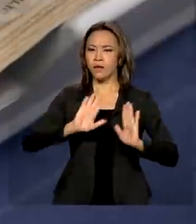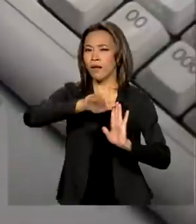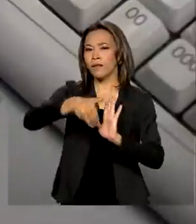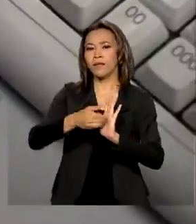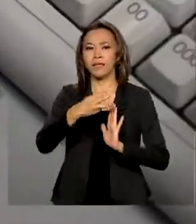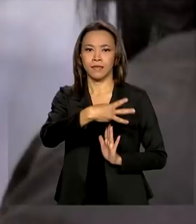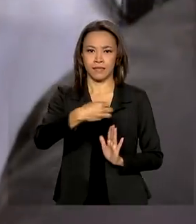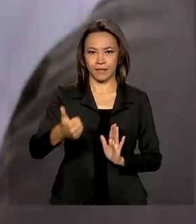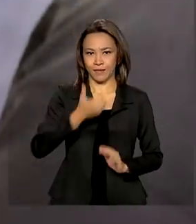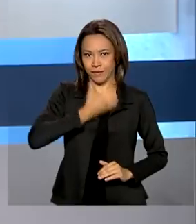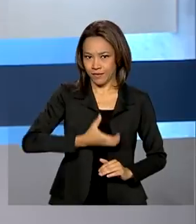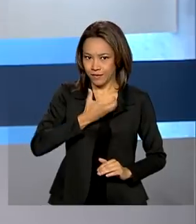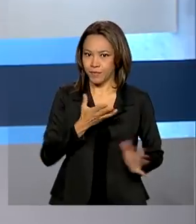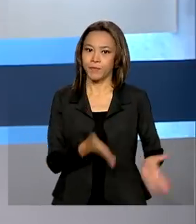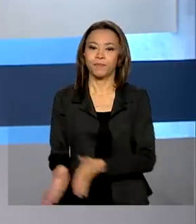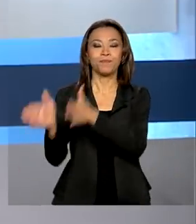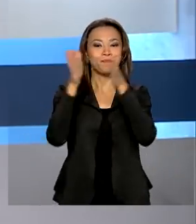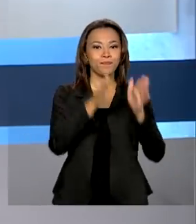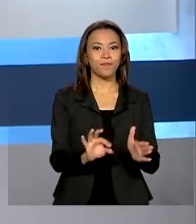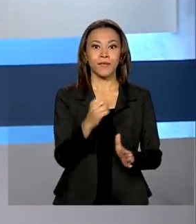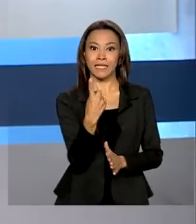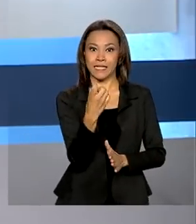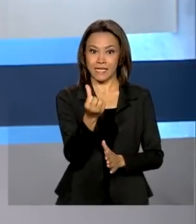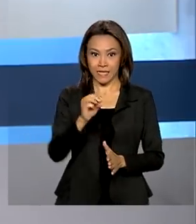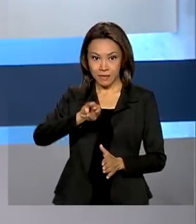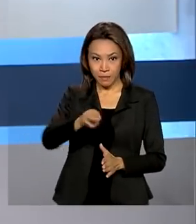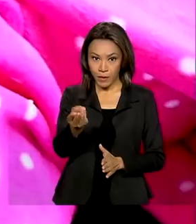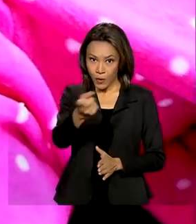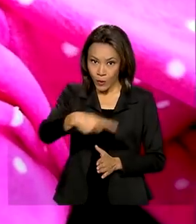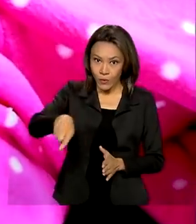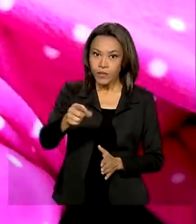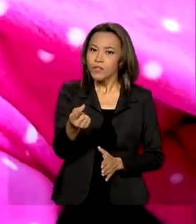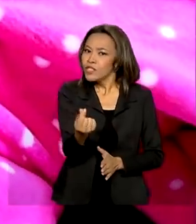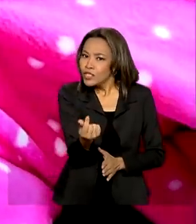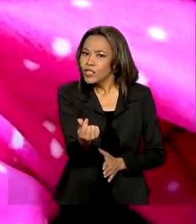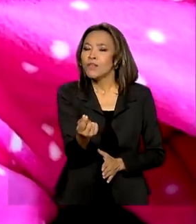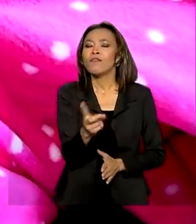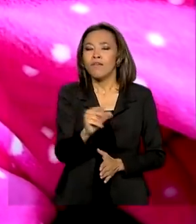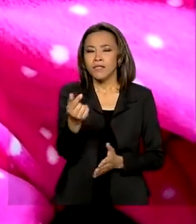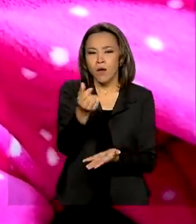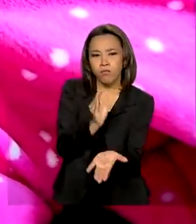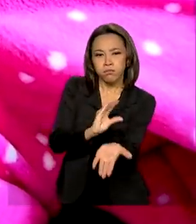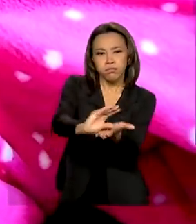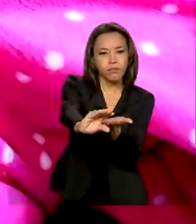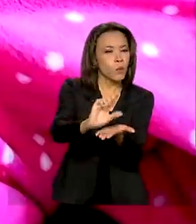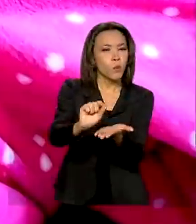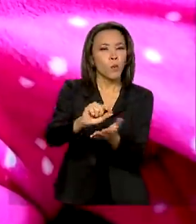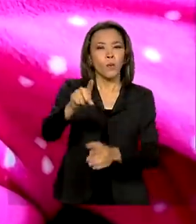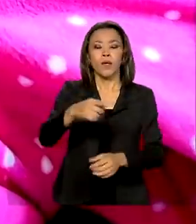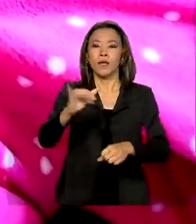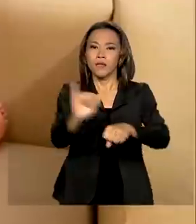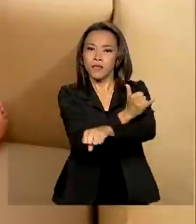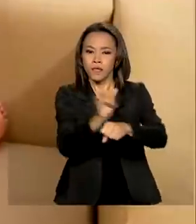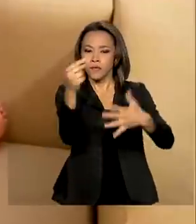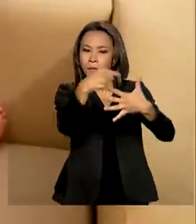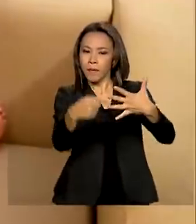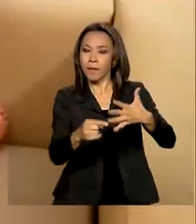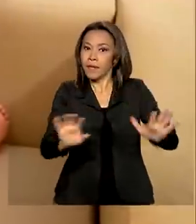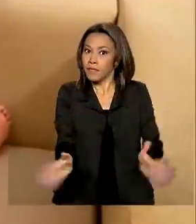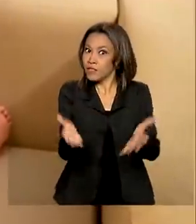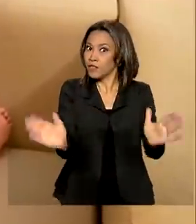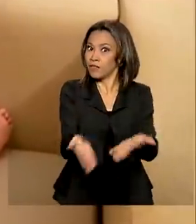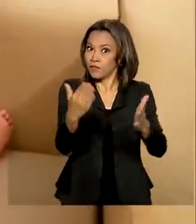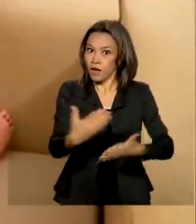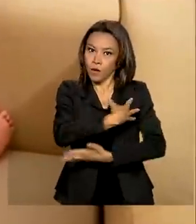até 31 de dezembro. 16 milhões de reais vão ser investidos em ações para incentivar e